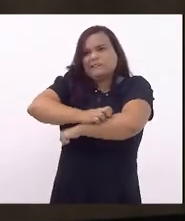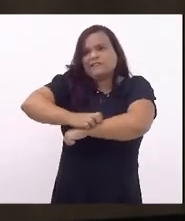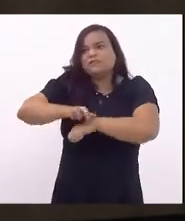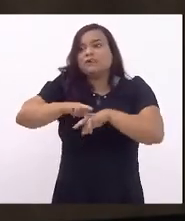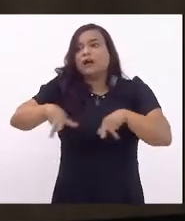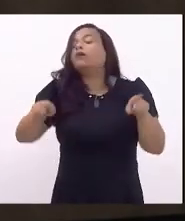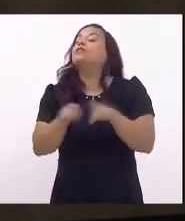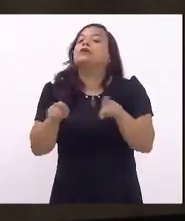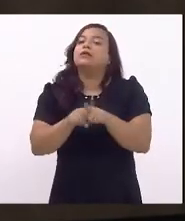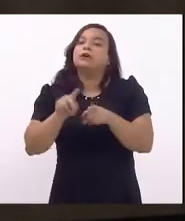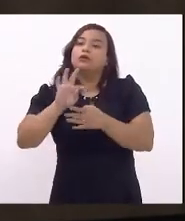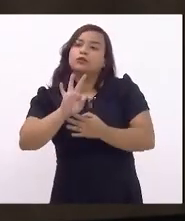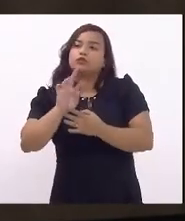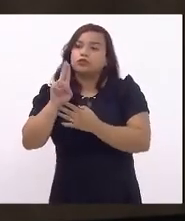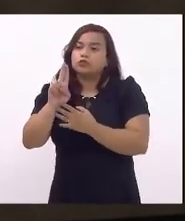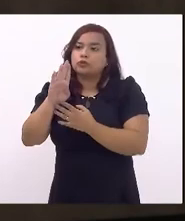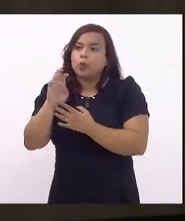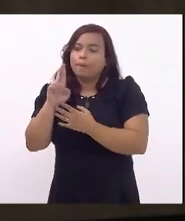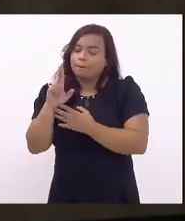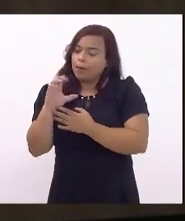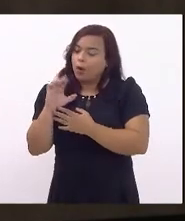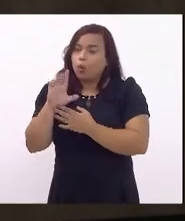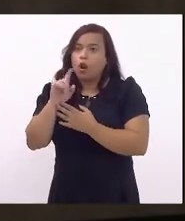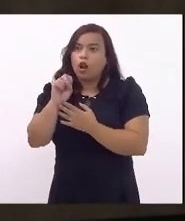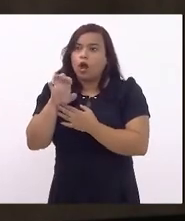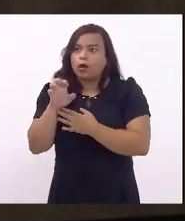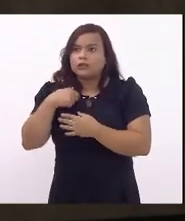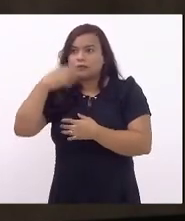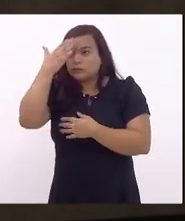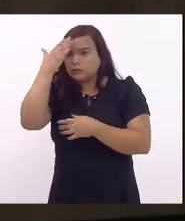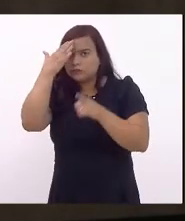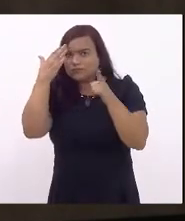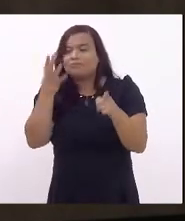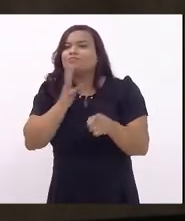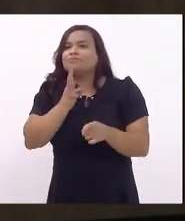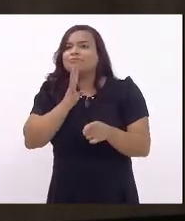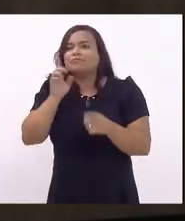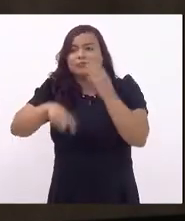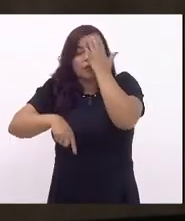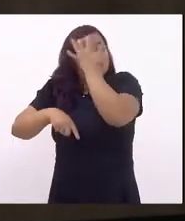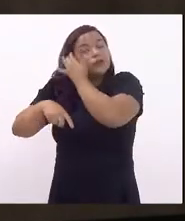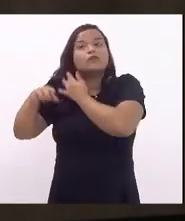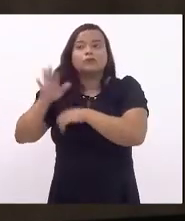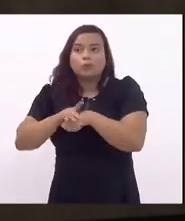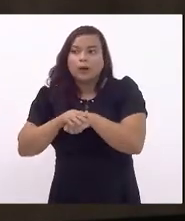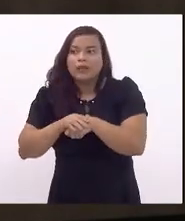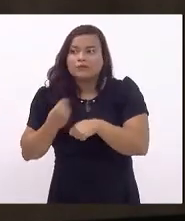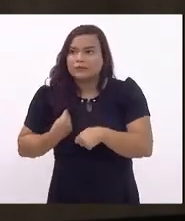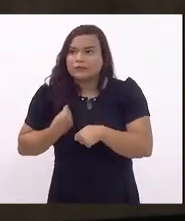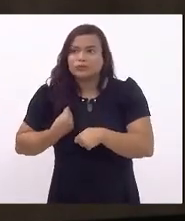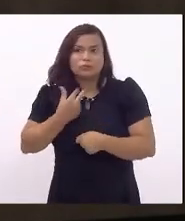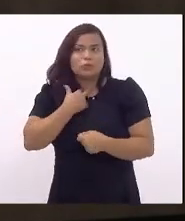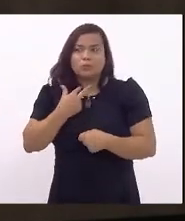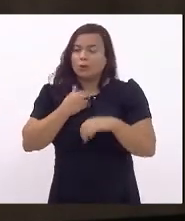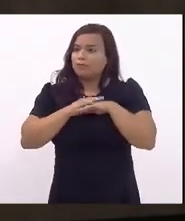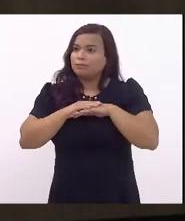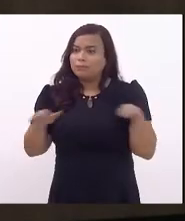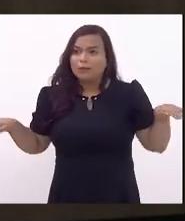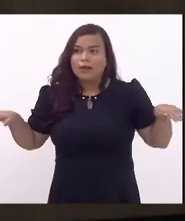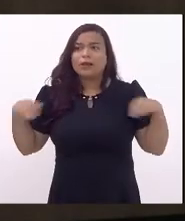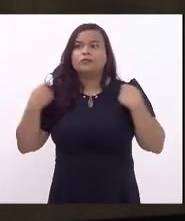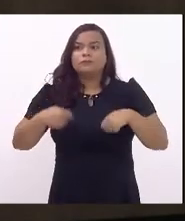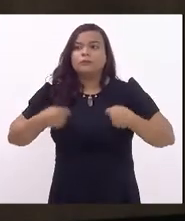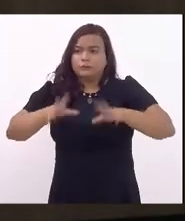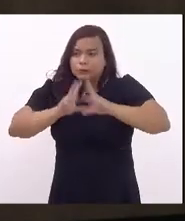sensível à pauta e mobilizou a casa para tal, são doenças que não deveriam existir, que já, basicamente, deveriam ser